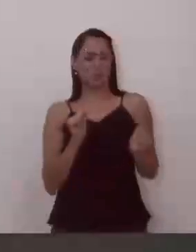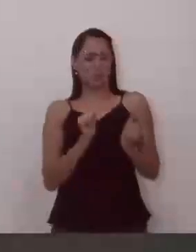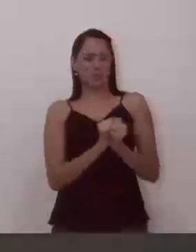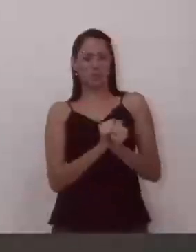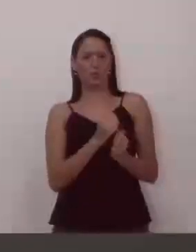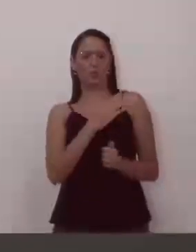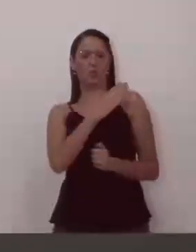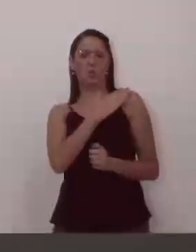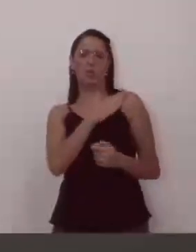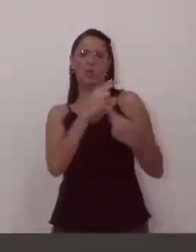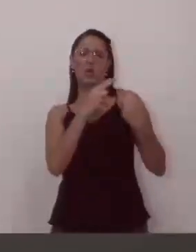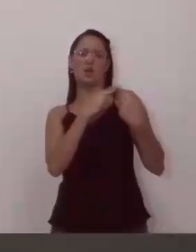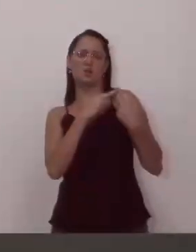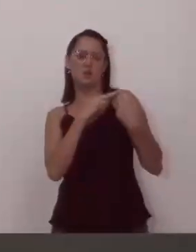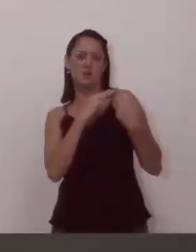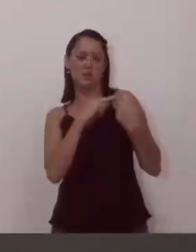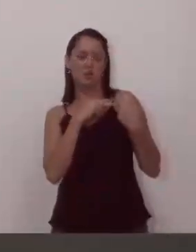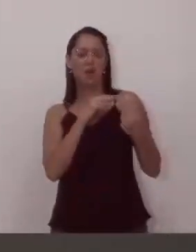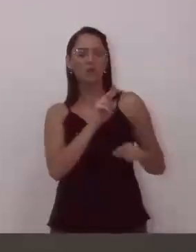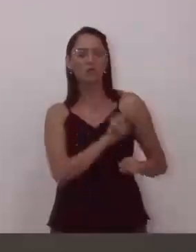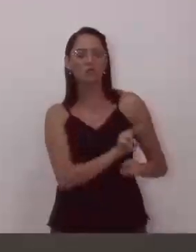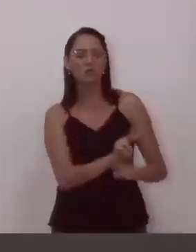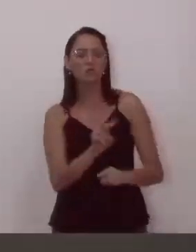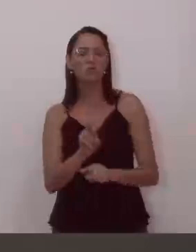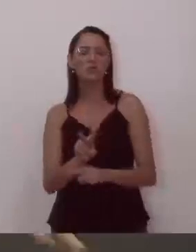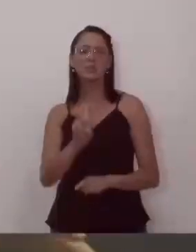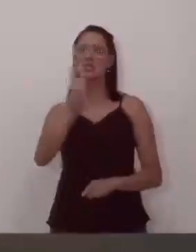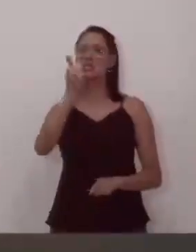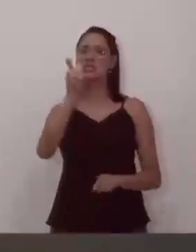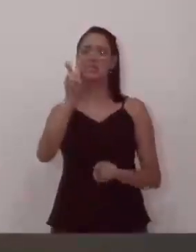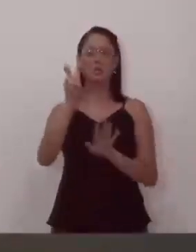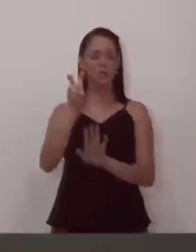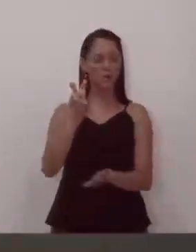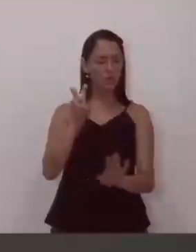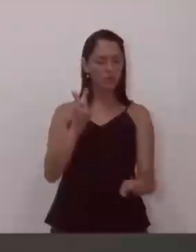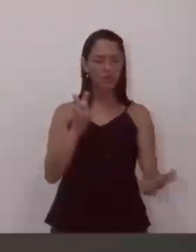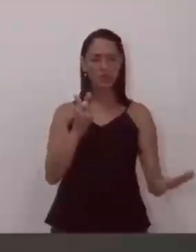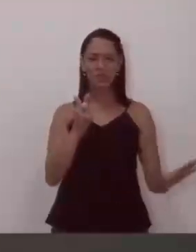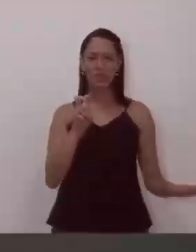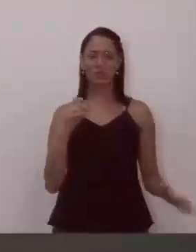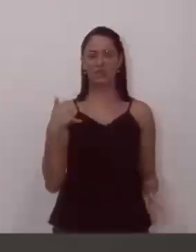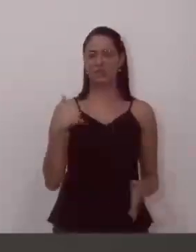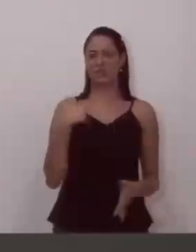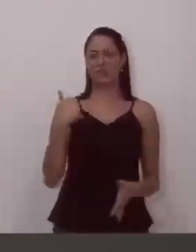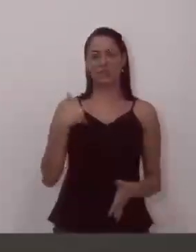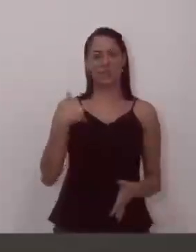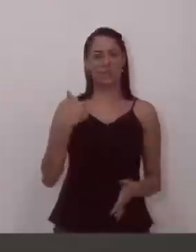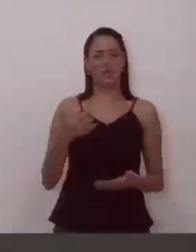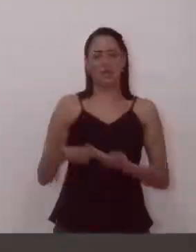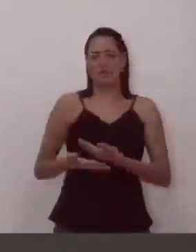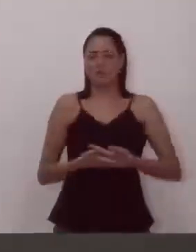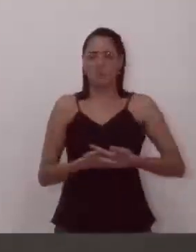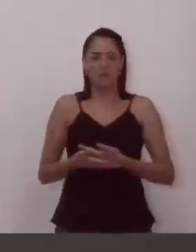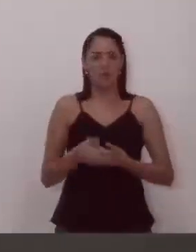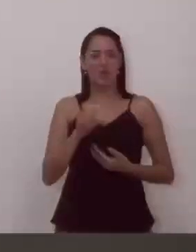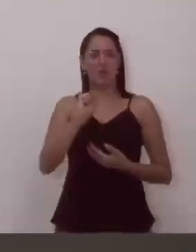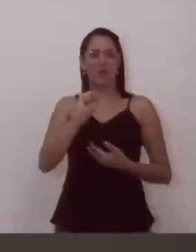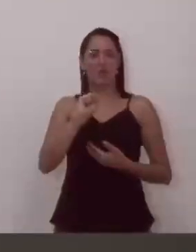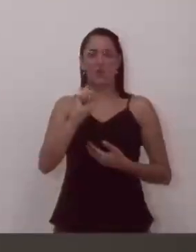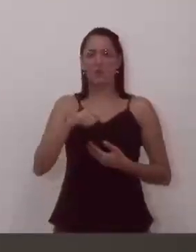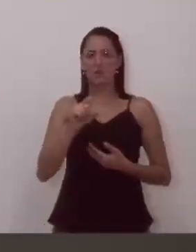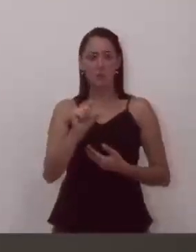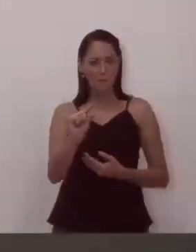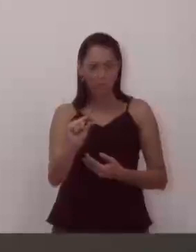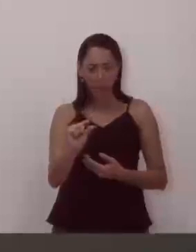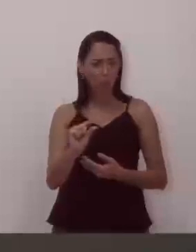cuidado, cinco crianças de seis meses, oito meses. Mas não